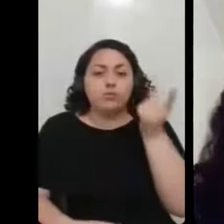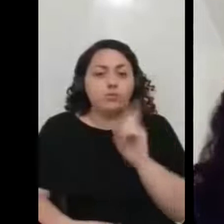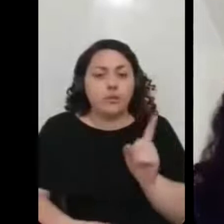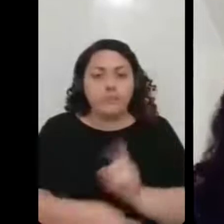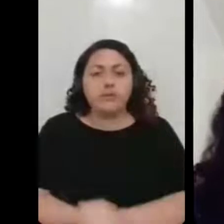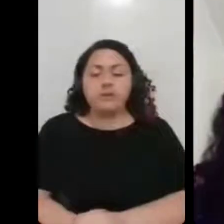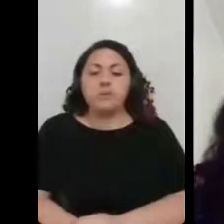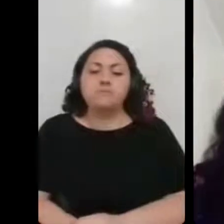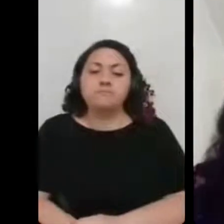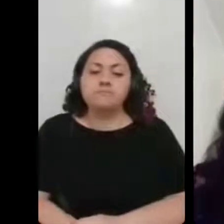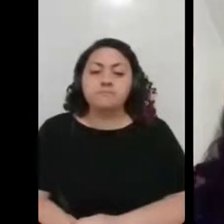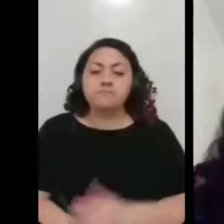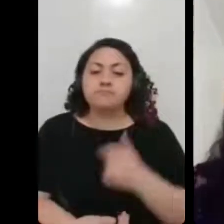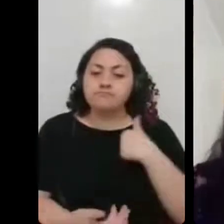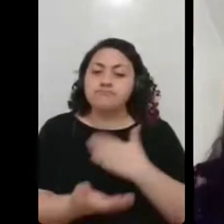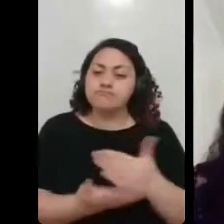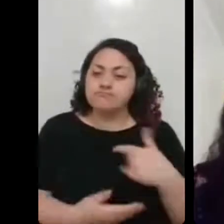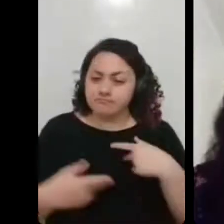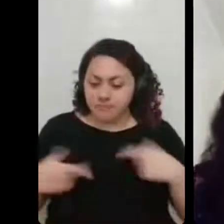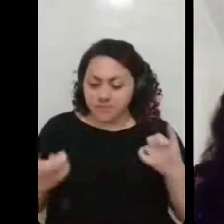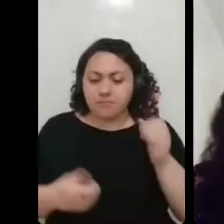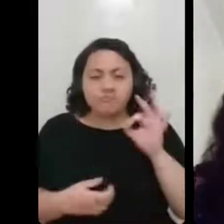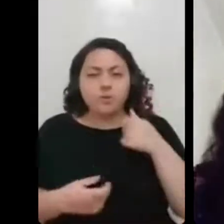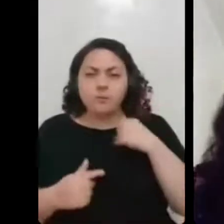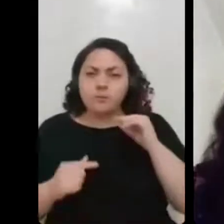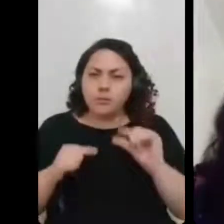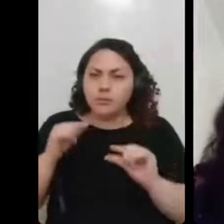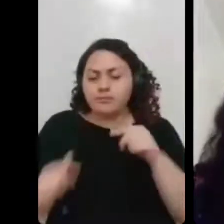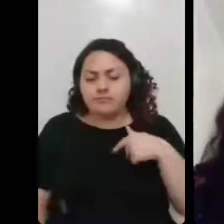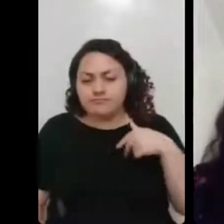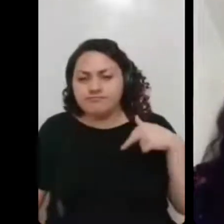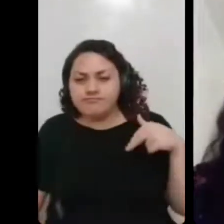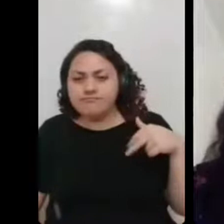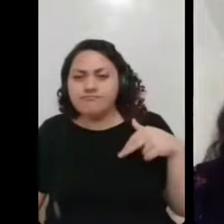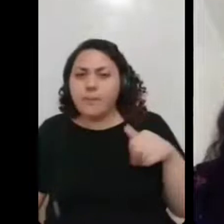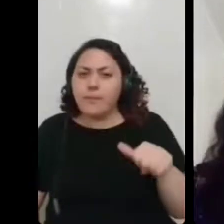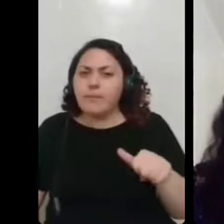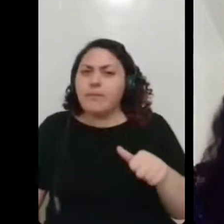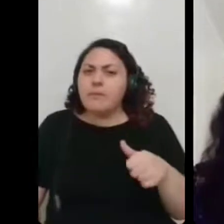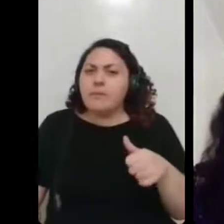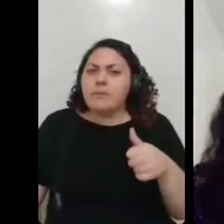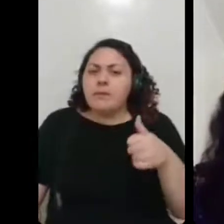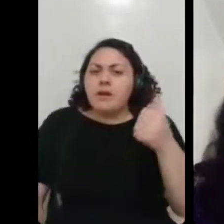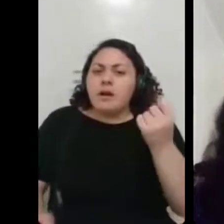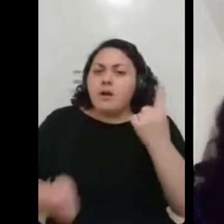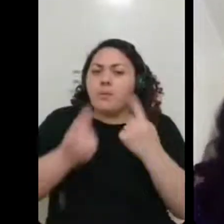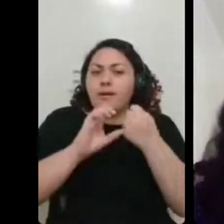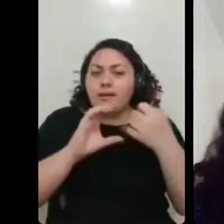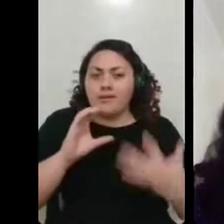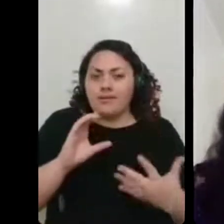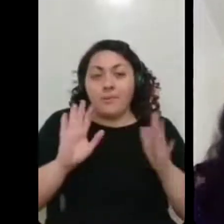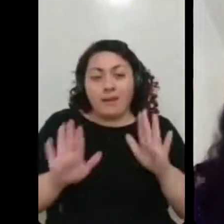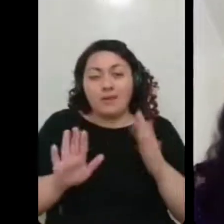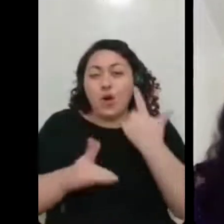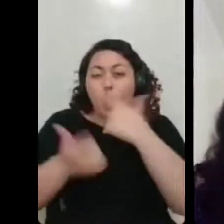Porque daí eu comecei aos pouquinhos a caminhar e fui melhorando alguns sintomas. Só que outros, assim,